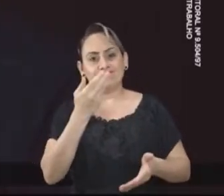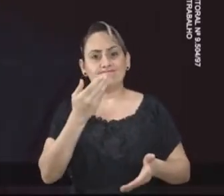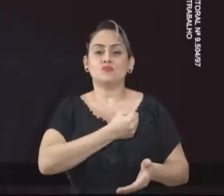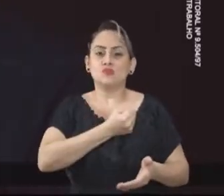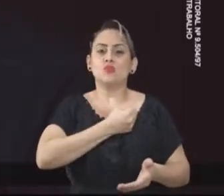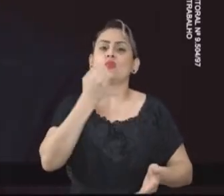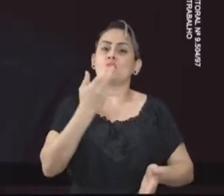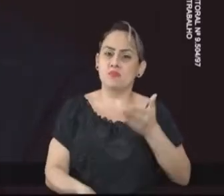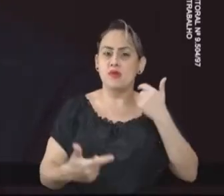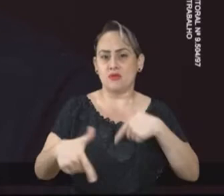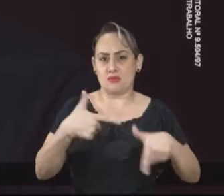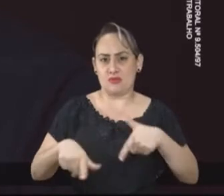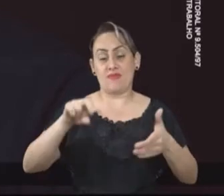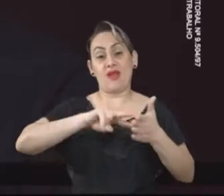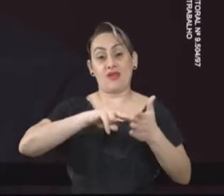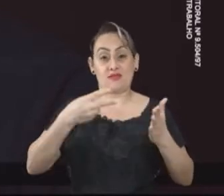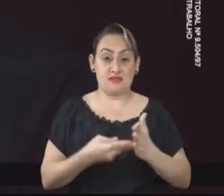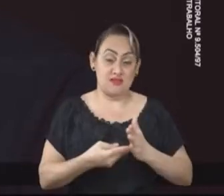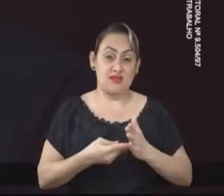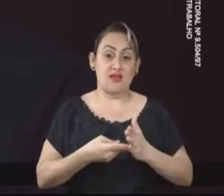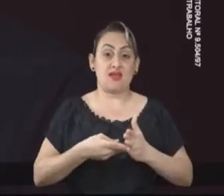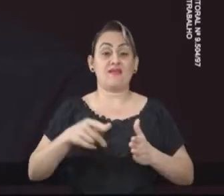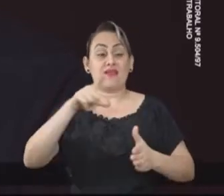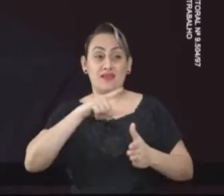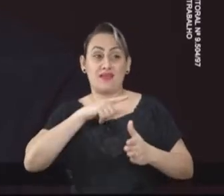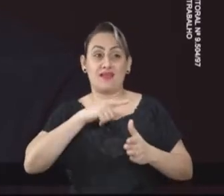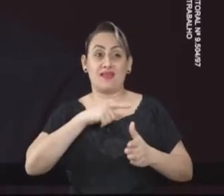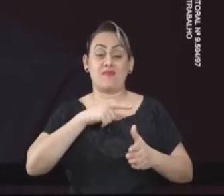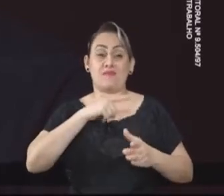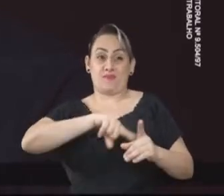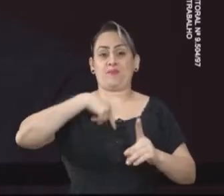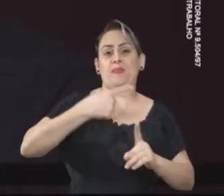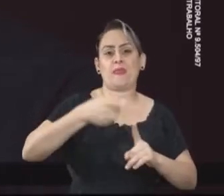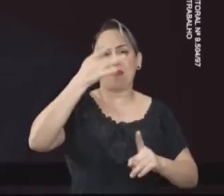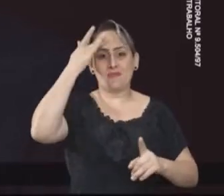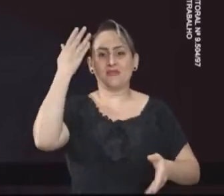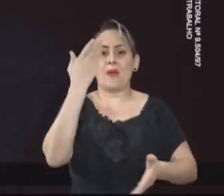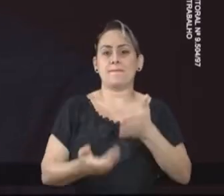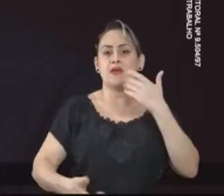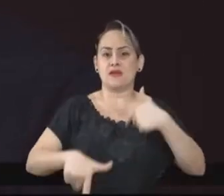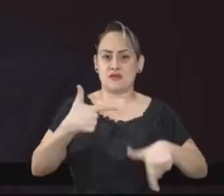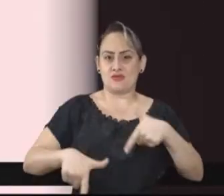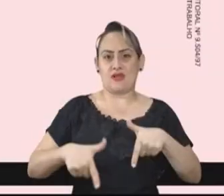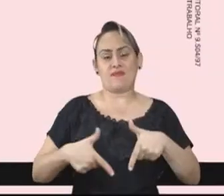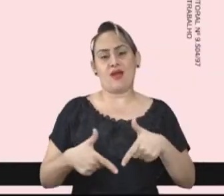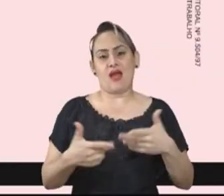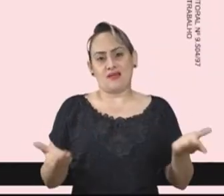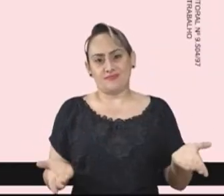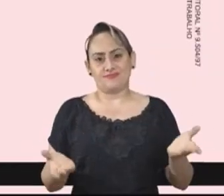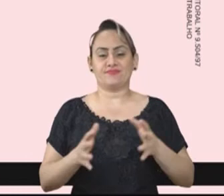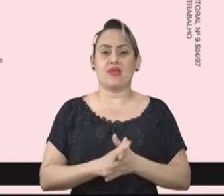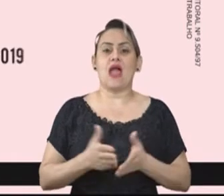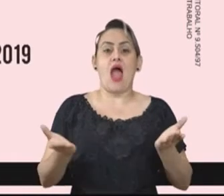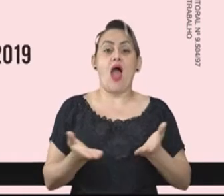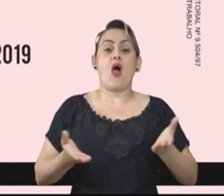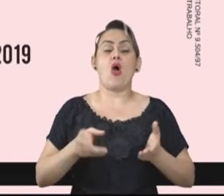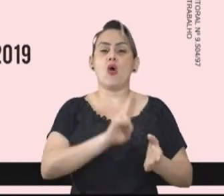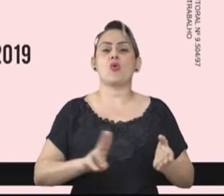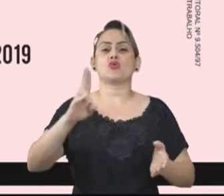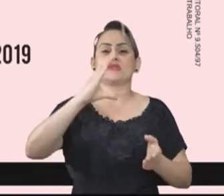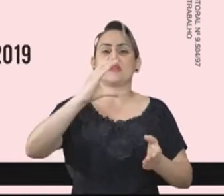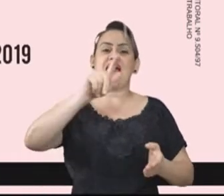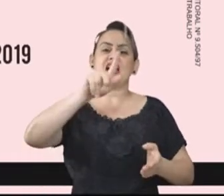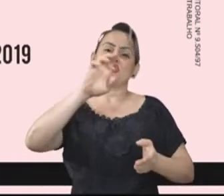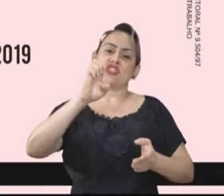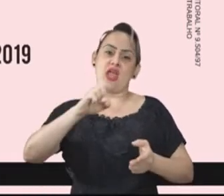é negativo, significa que tivemos mais pessoas mandadas embora do que contratadas. Agora, vamos